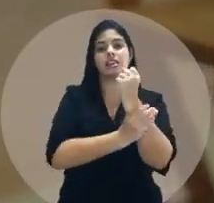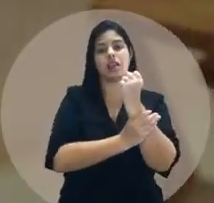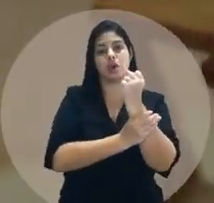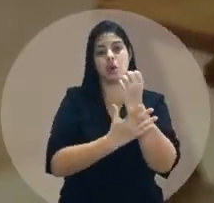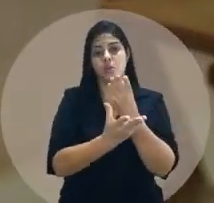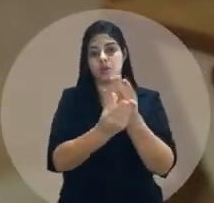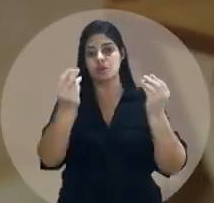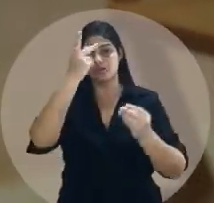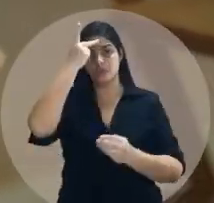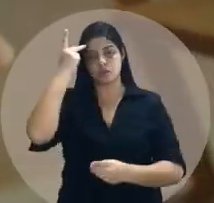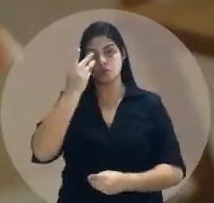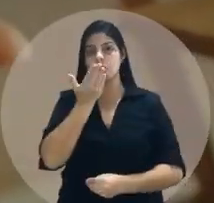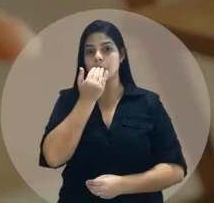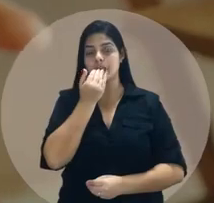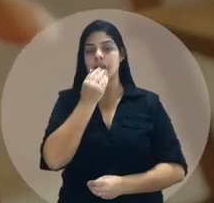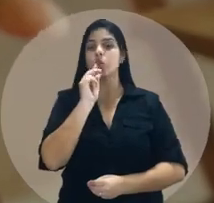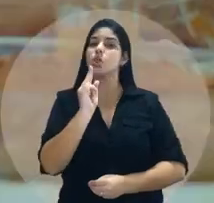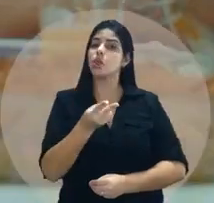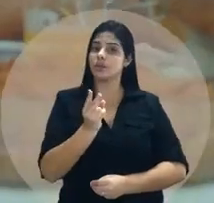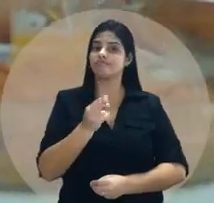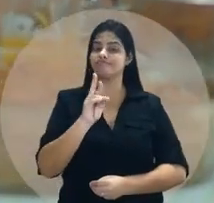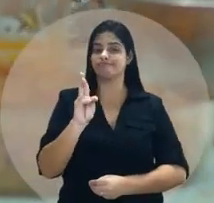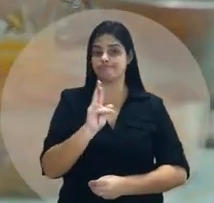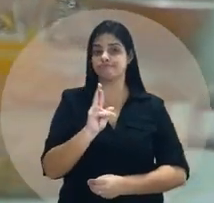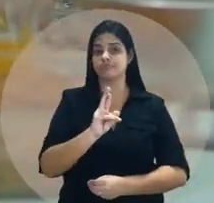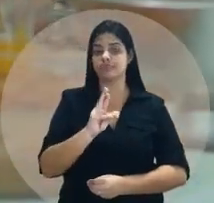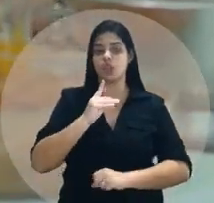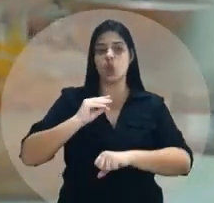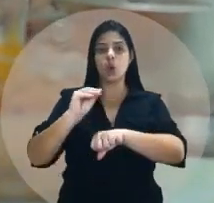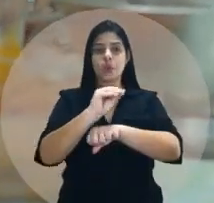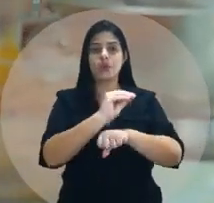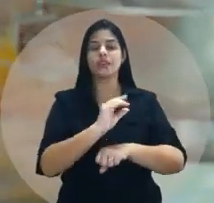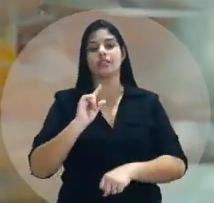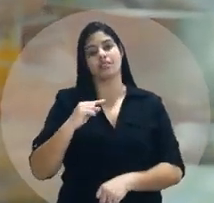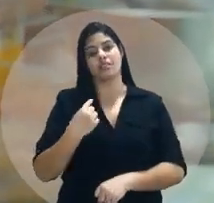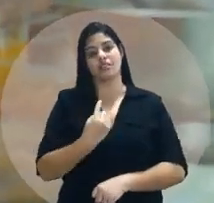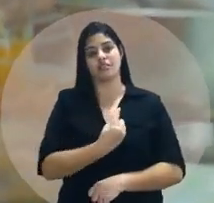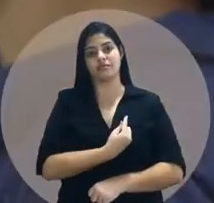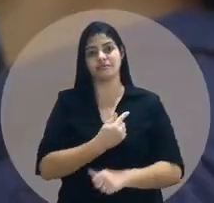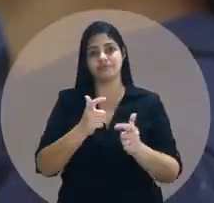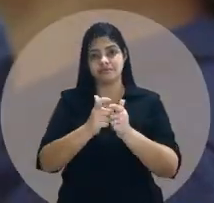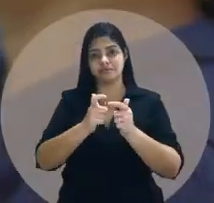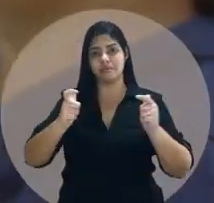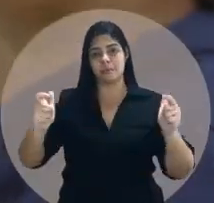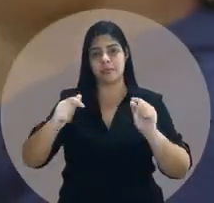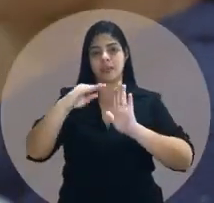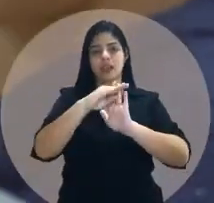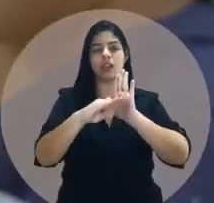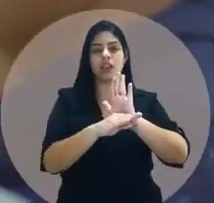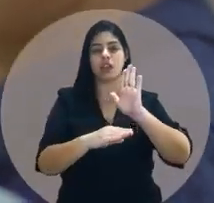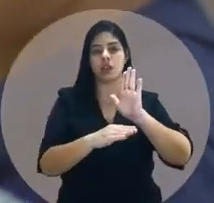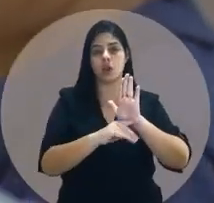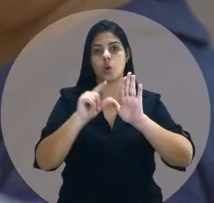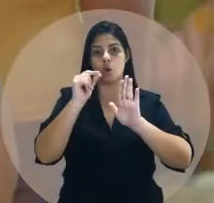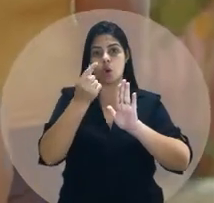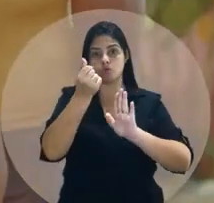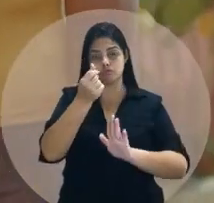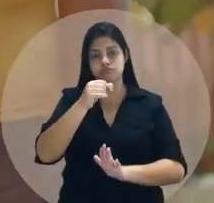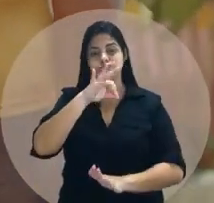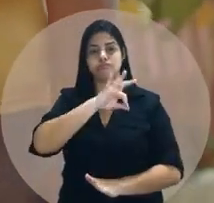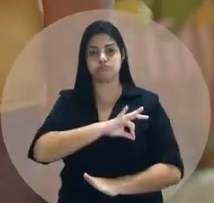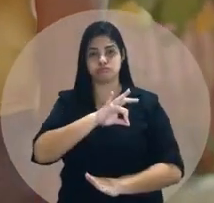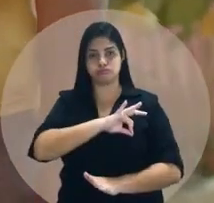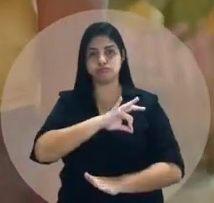milhares de refeições por R$,00. Também vamos criar o Cuidar da Gente, o maior programa de transferência de renda